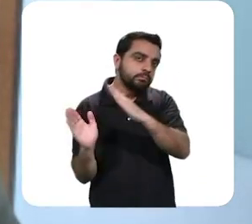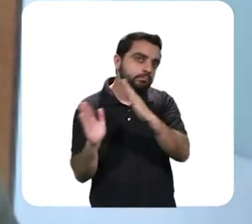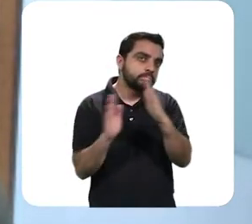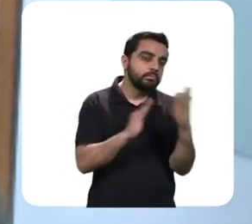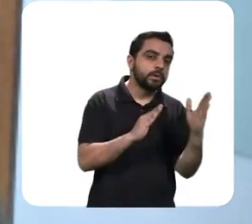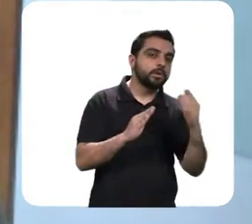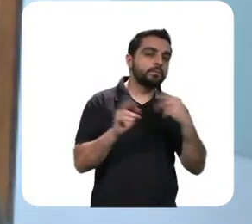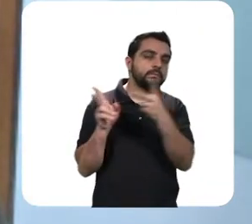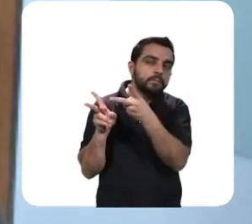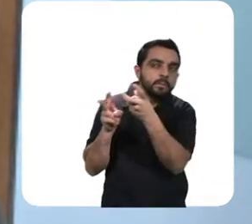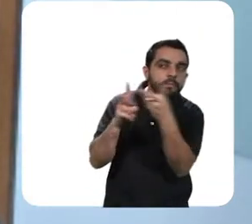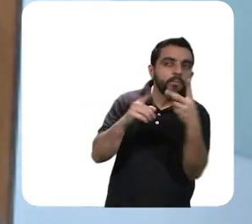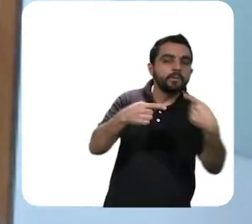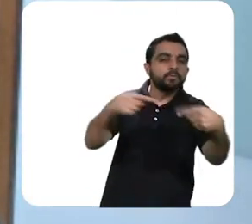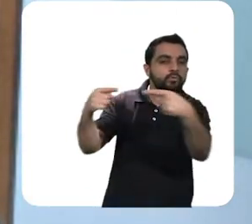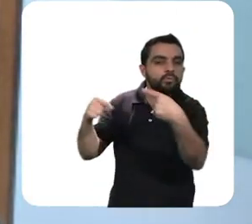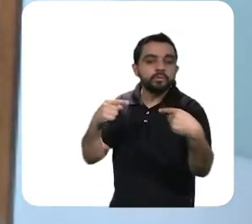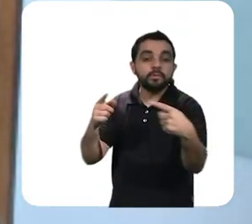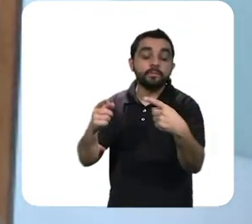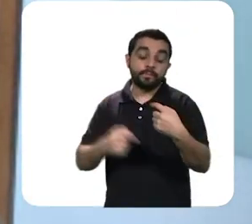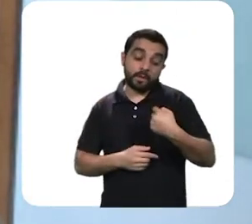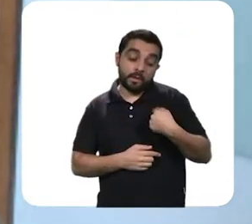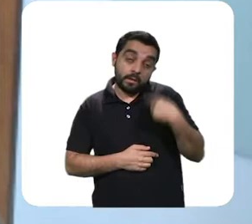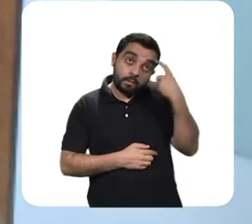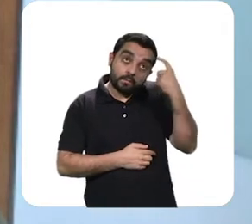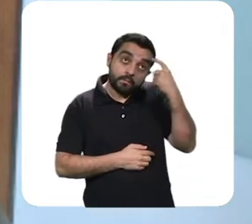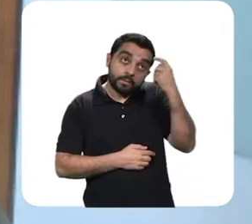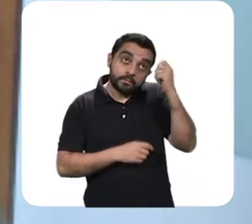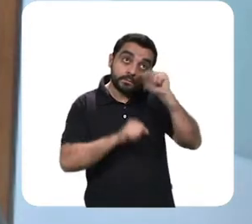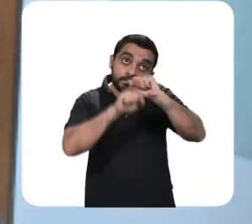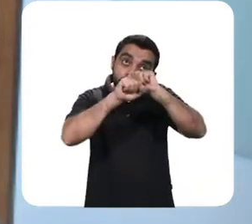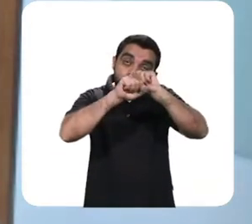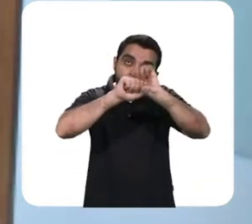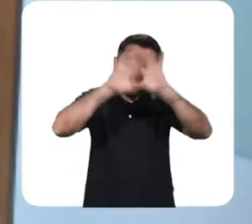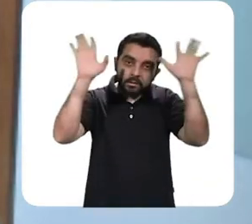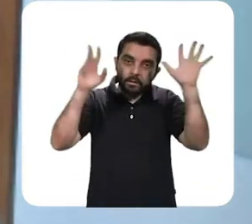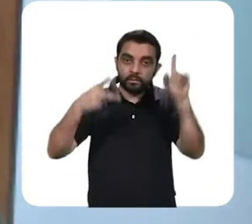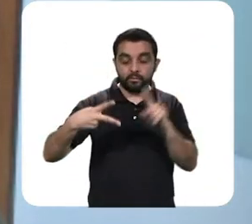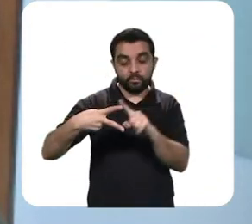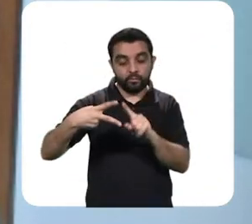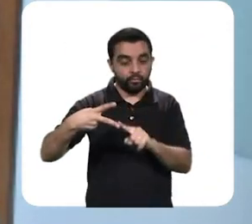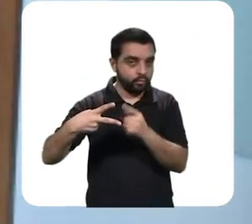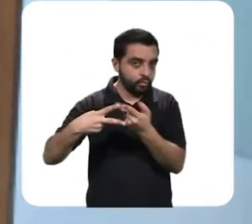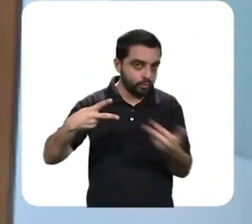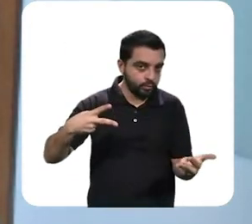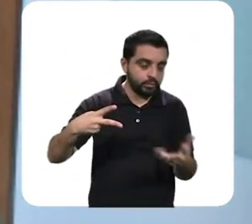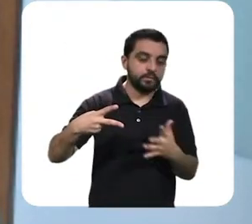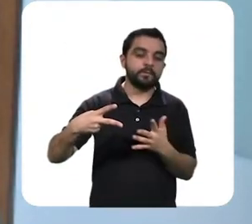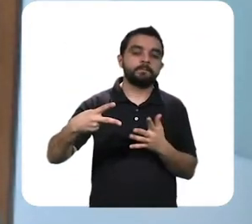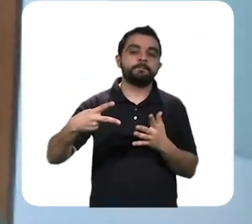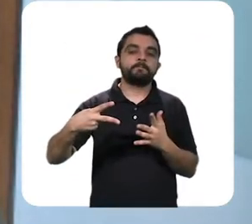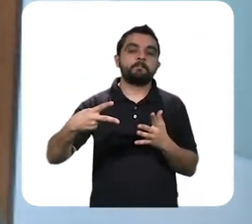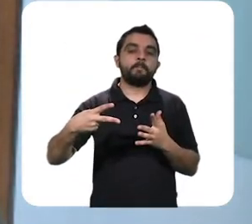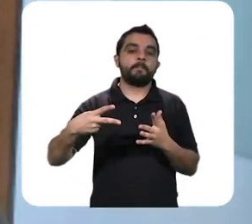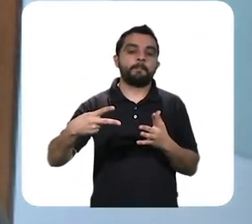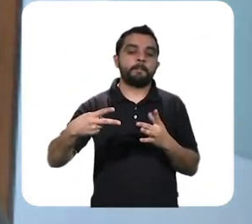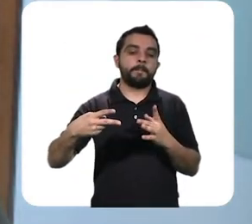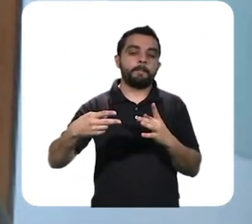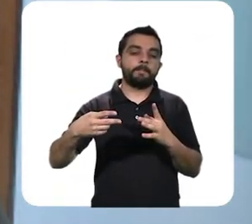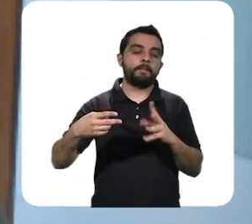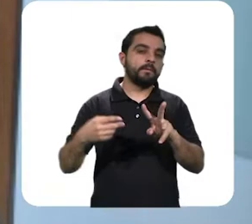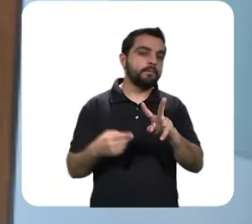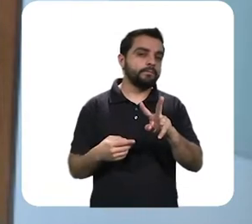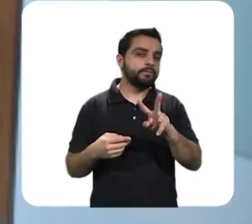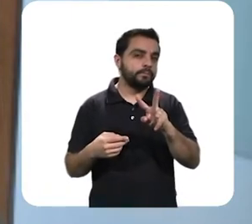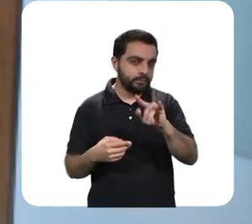debates e tudo e tal na minha cabeça está cada vez mais claro dois cenários é a gente